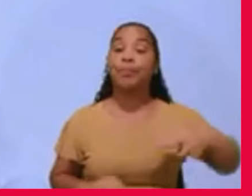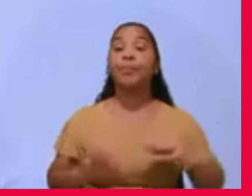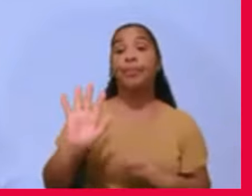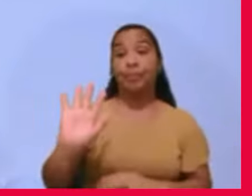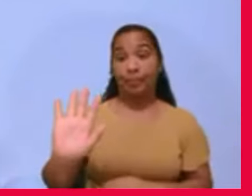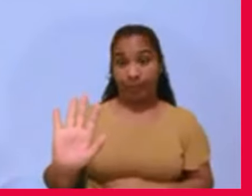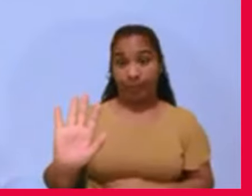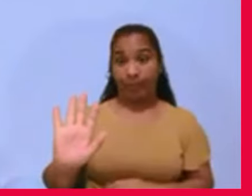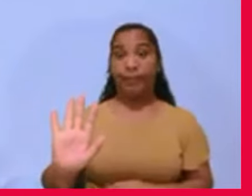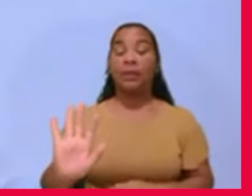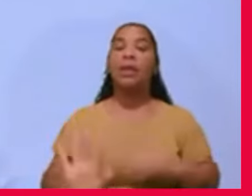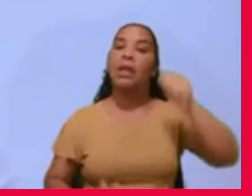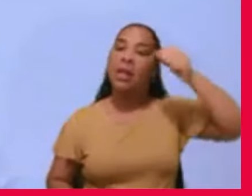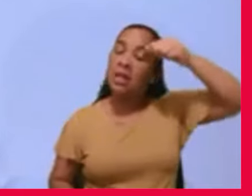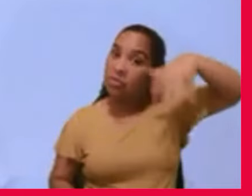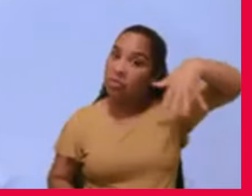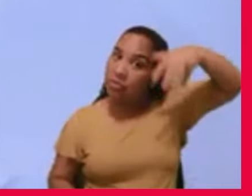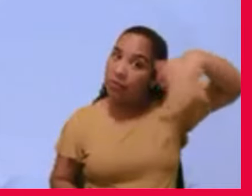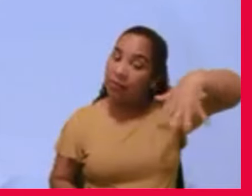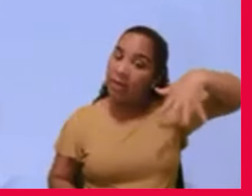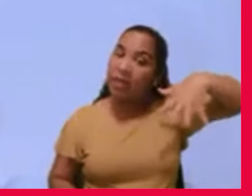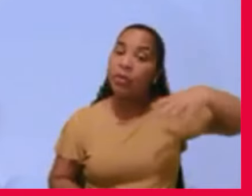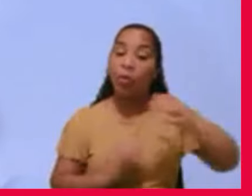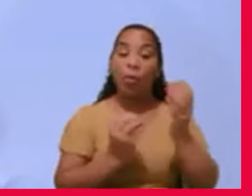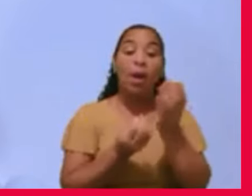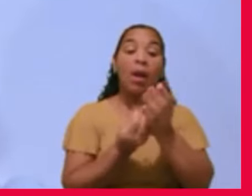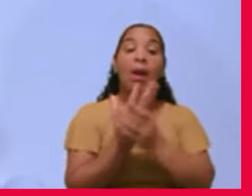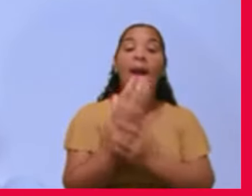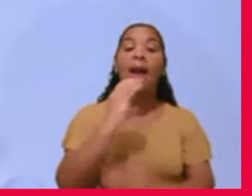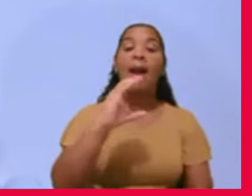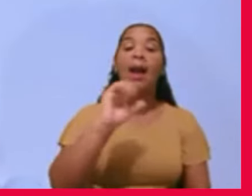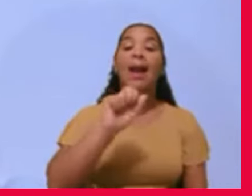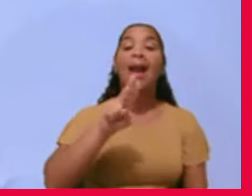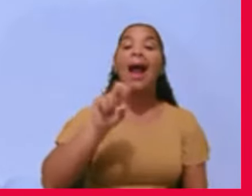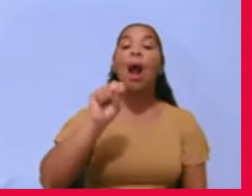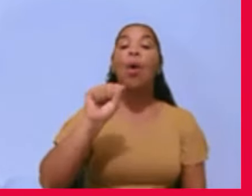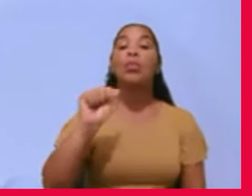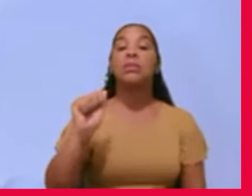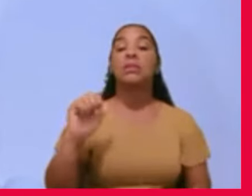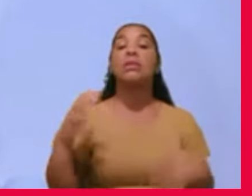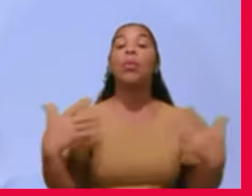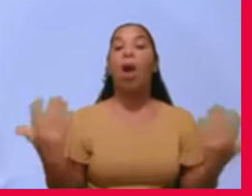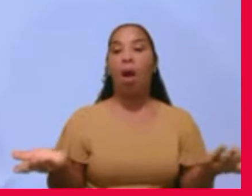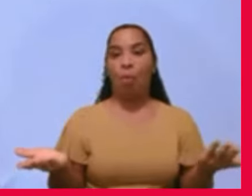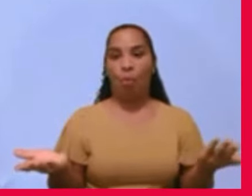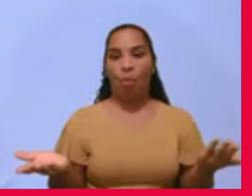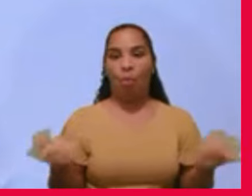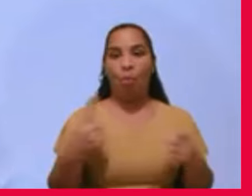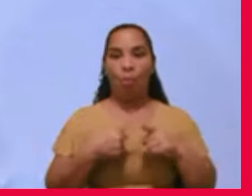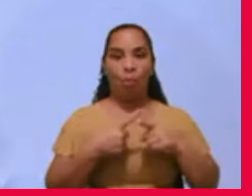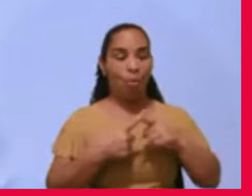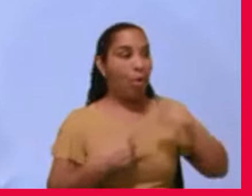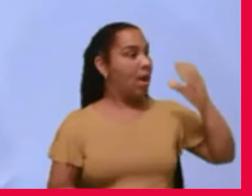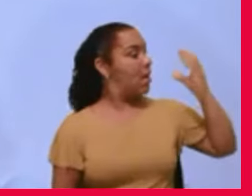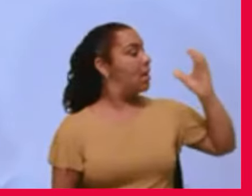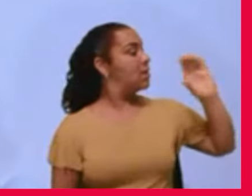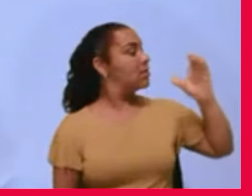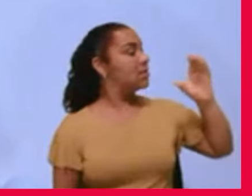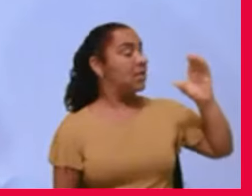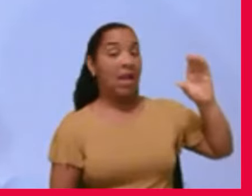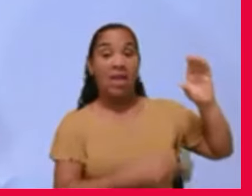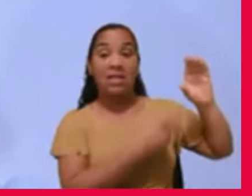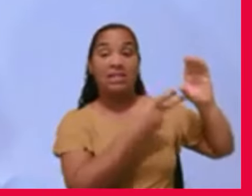por hereditariedade? Porque a ciência diz que um filho de um